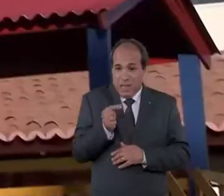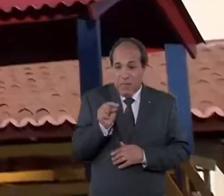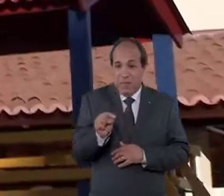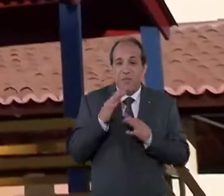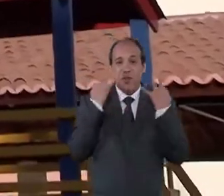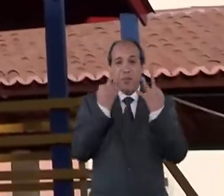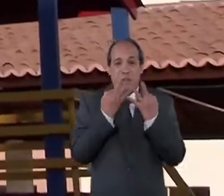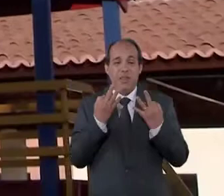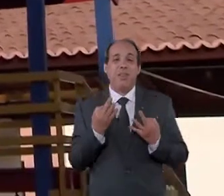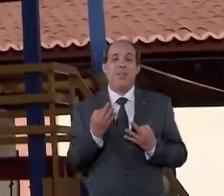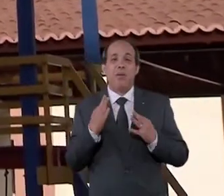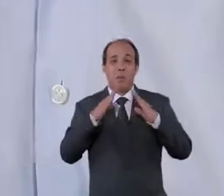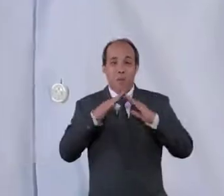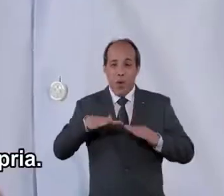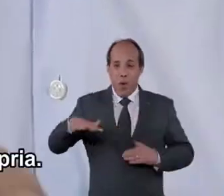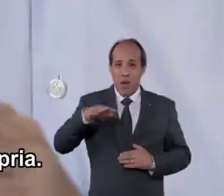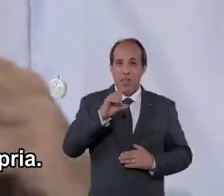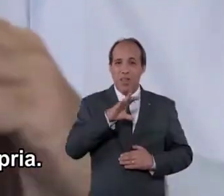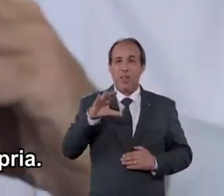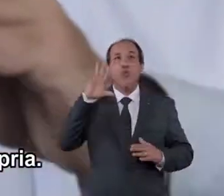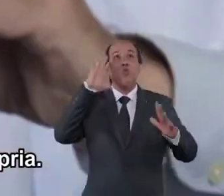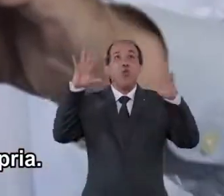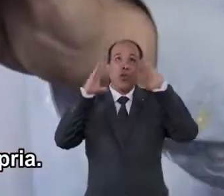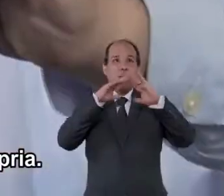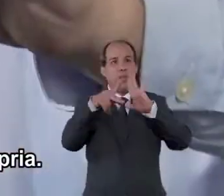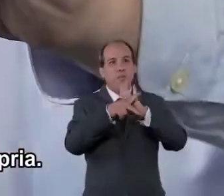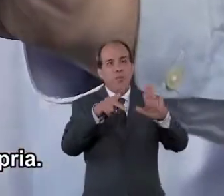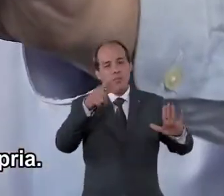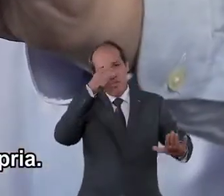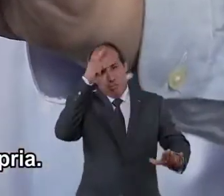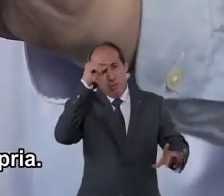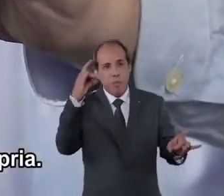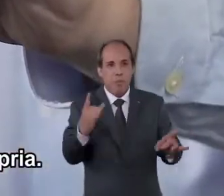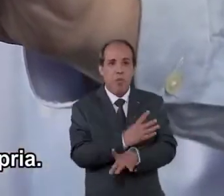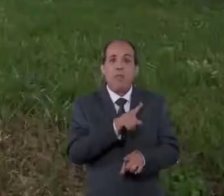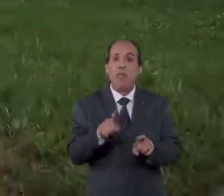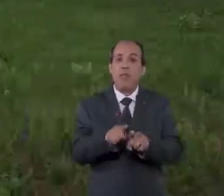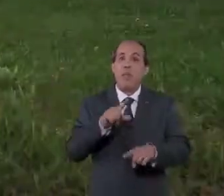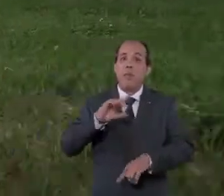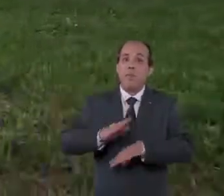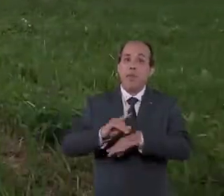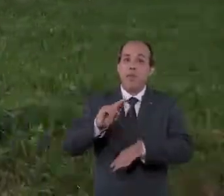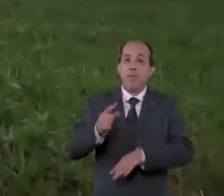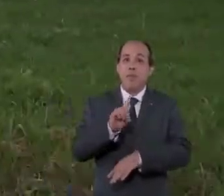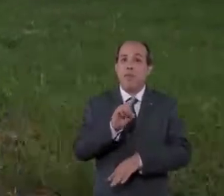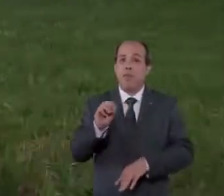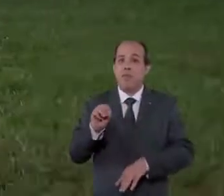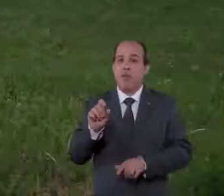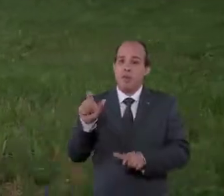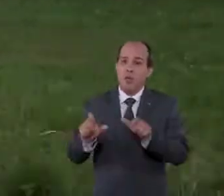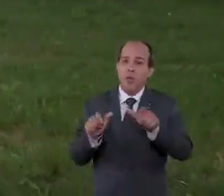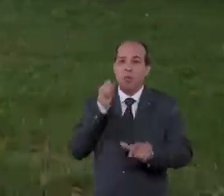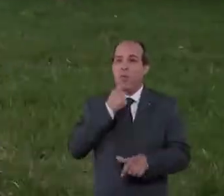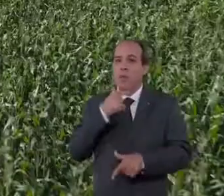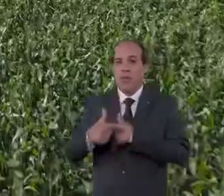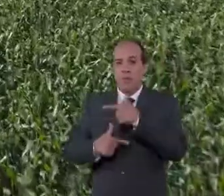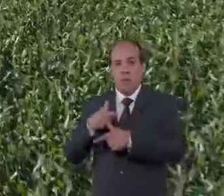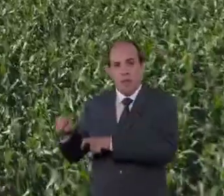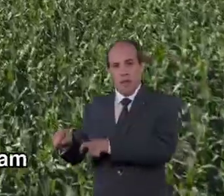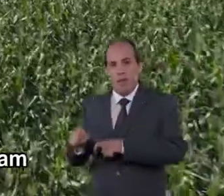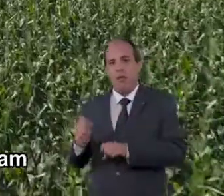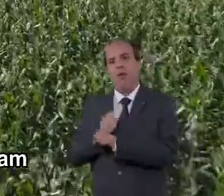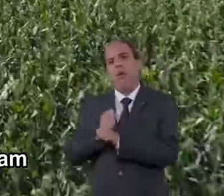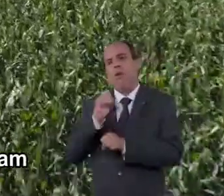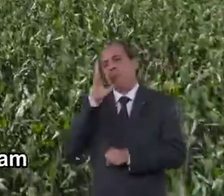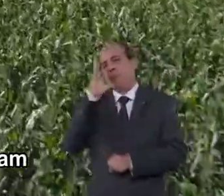de 36 mil famílias catarinenses que realizaram o sonho da casa própria. E os mais de 1.100 homens e mulheres do